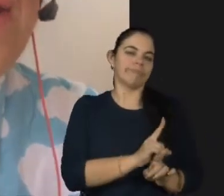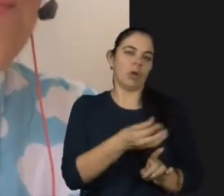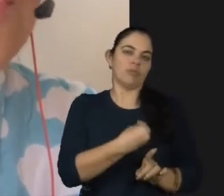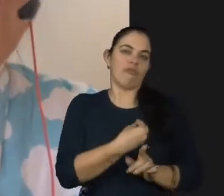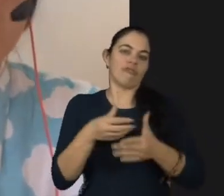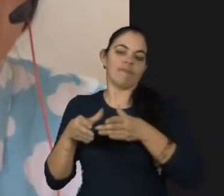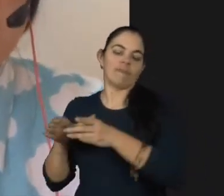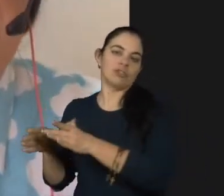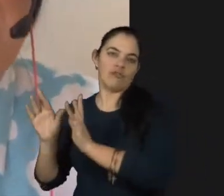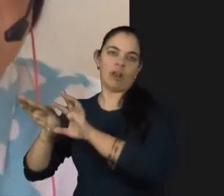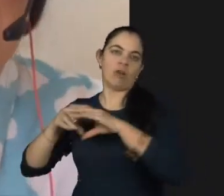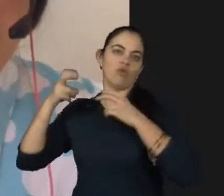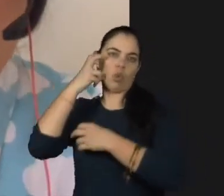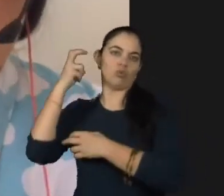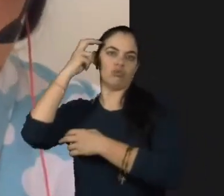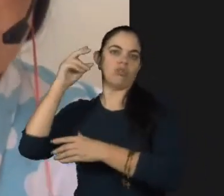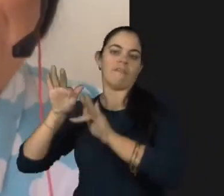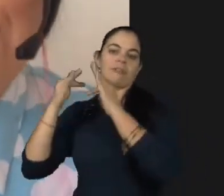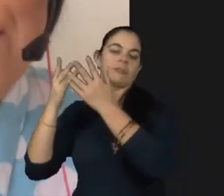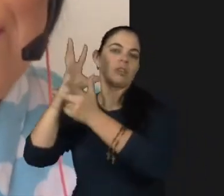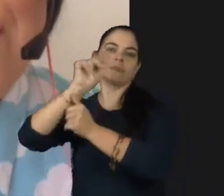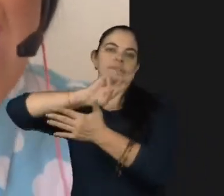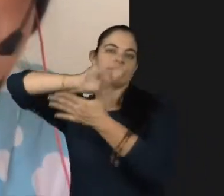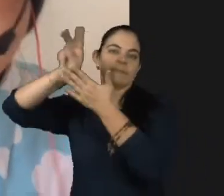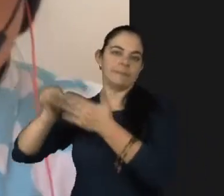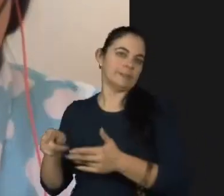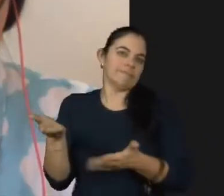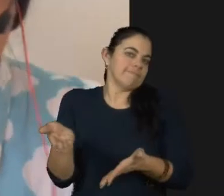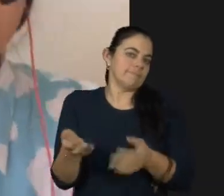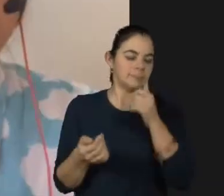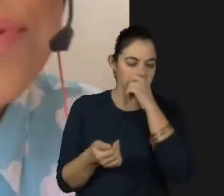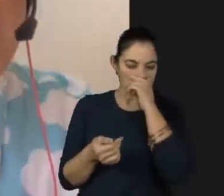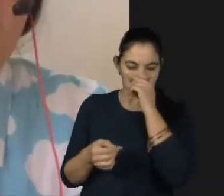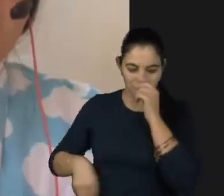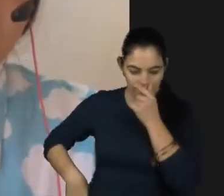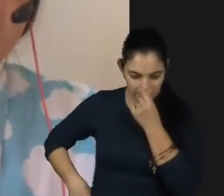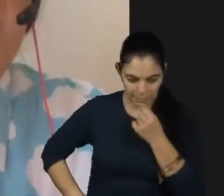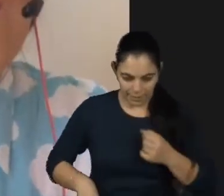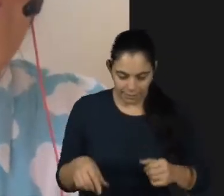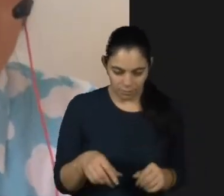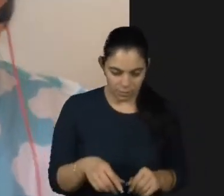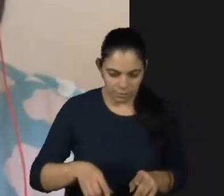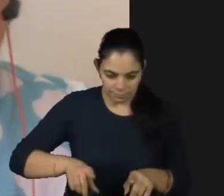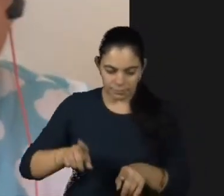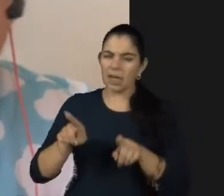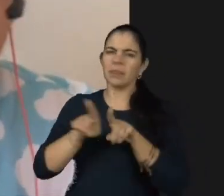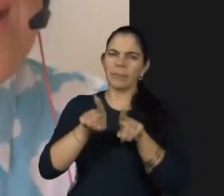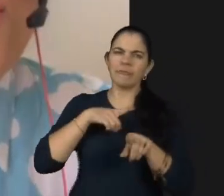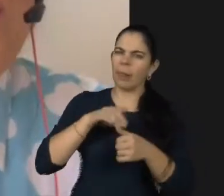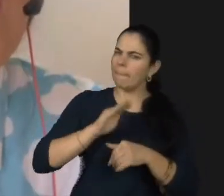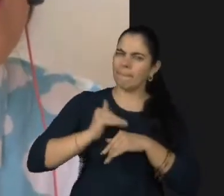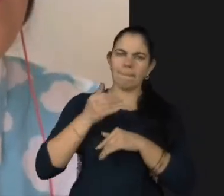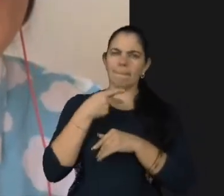pessoa que não tem deficiência e se inspira alguém na internet, por exemplo. Então, eu acho que fala muito mais sobre conectividade,